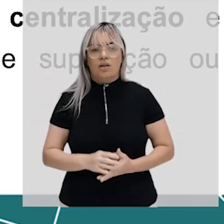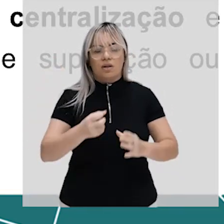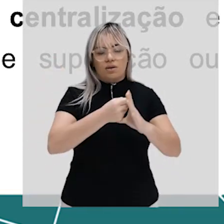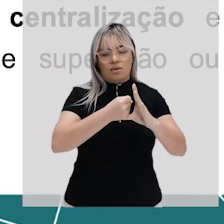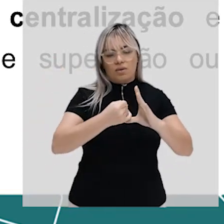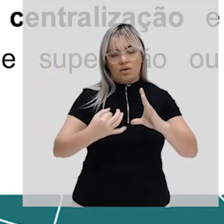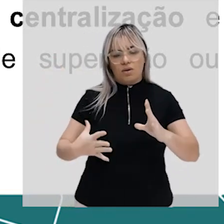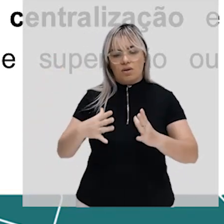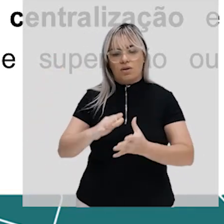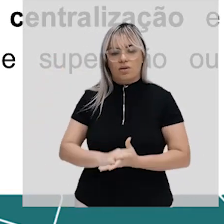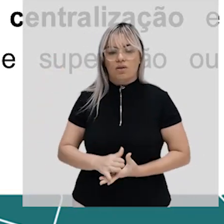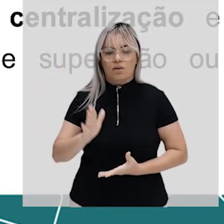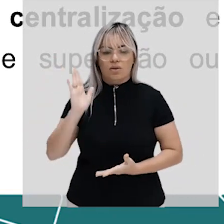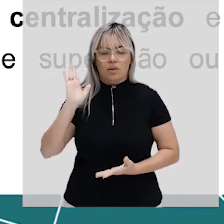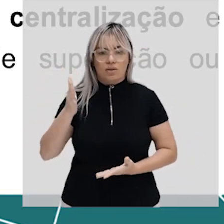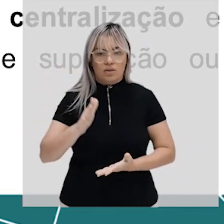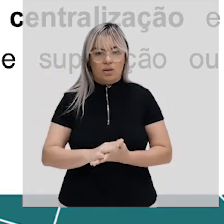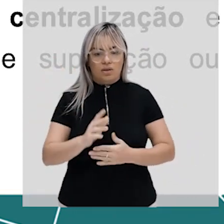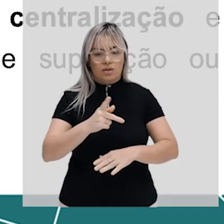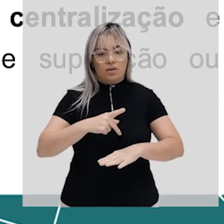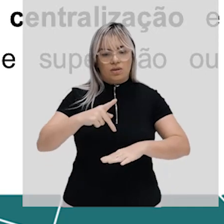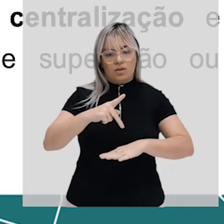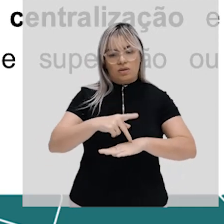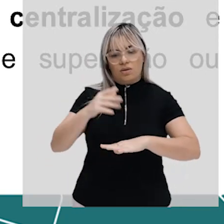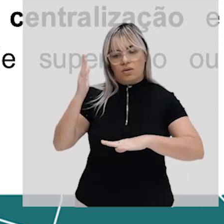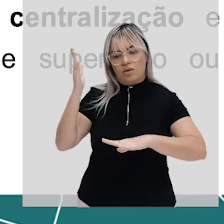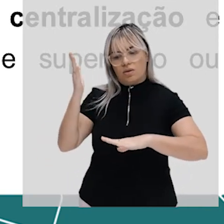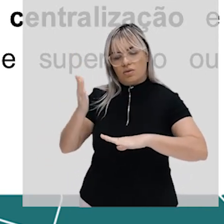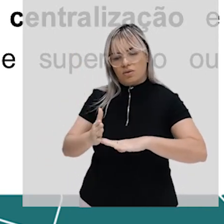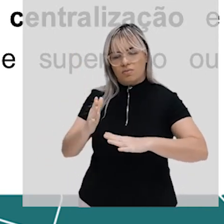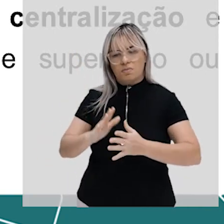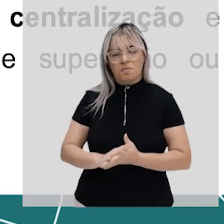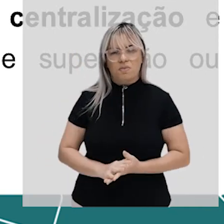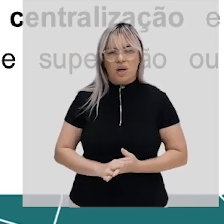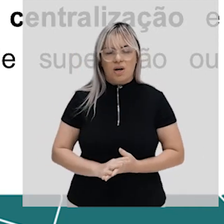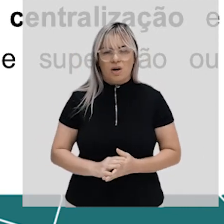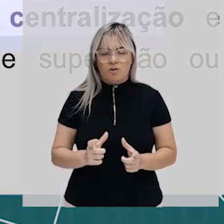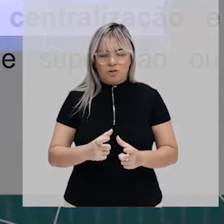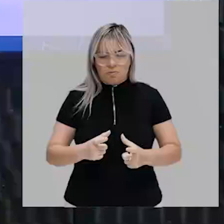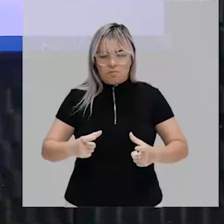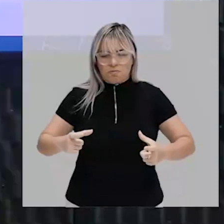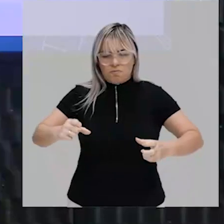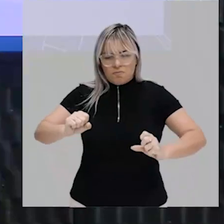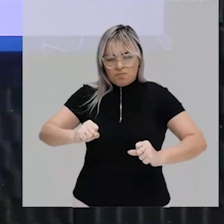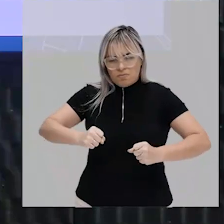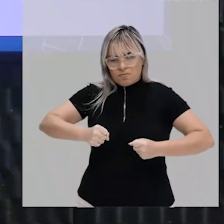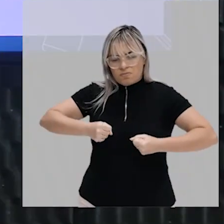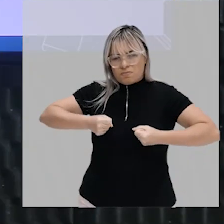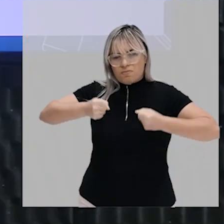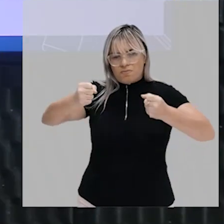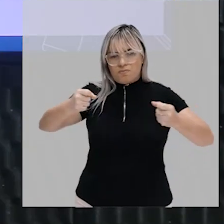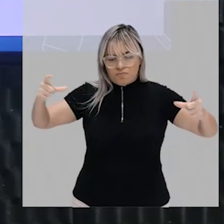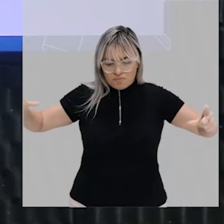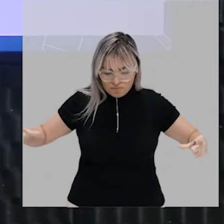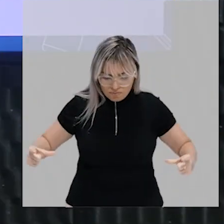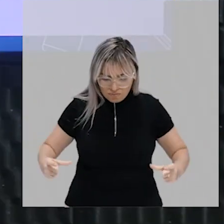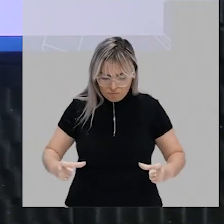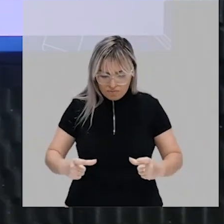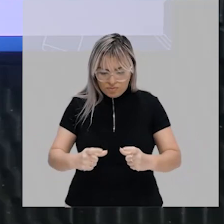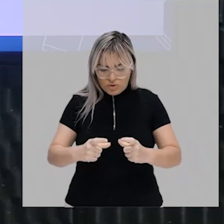já na modernidade modernidade existe um grande esforço para a centralização